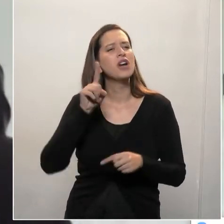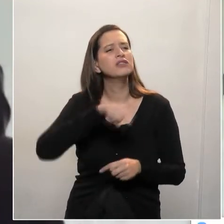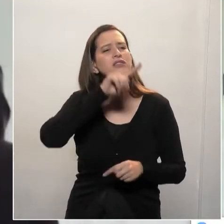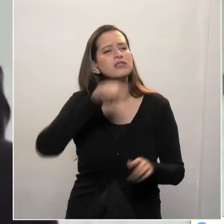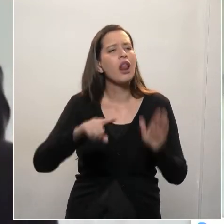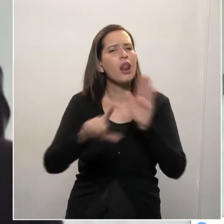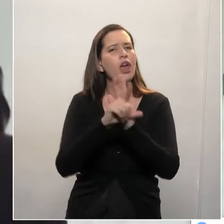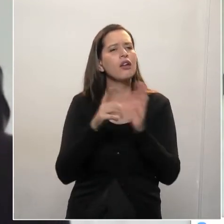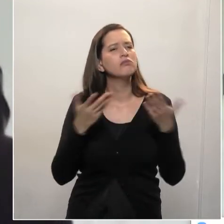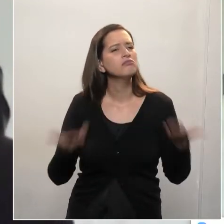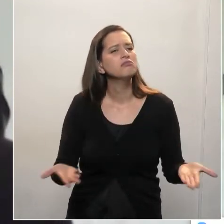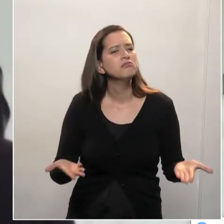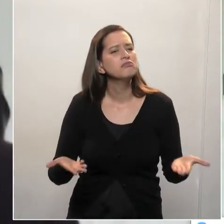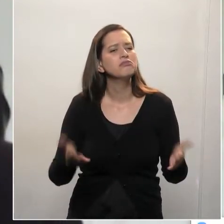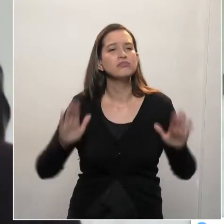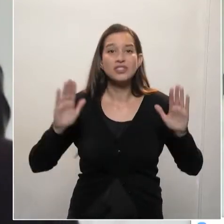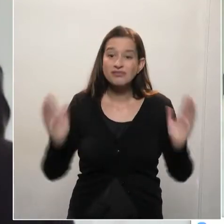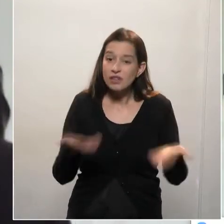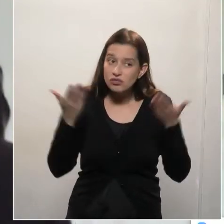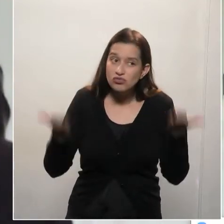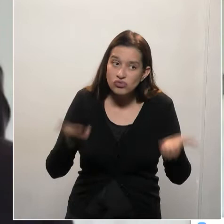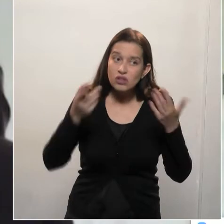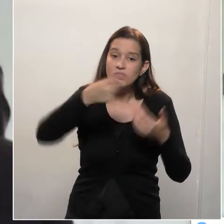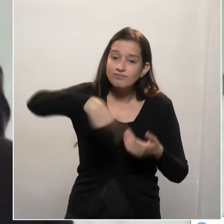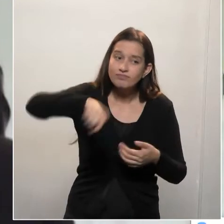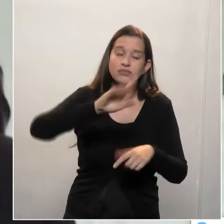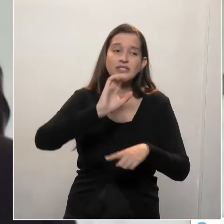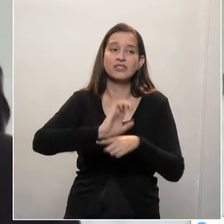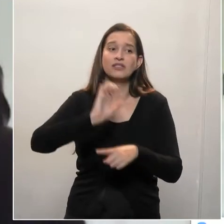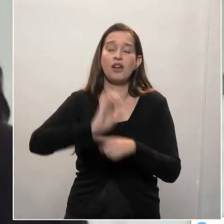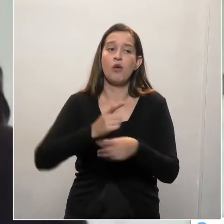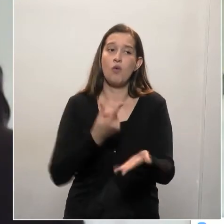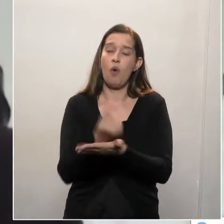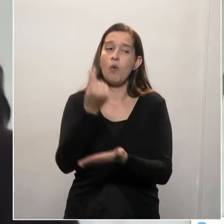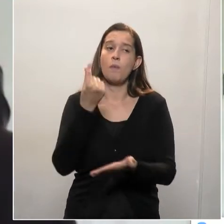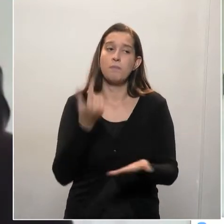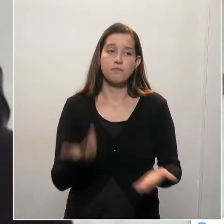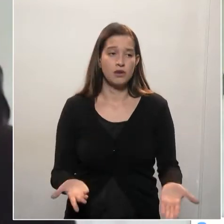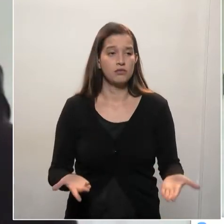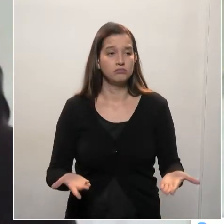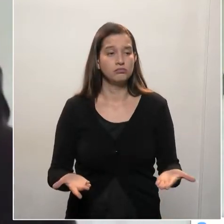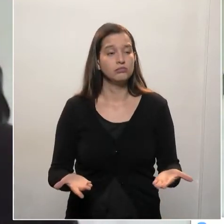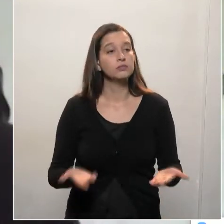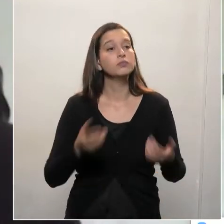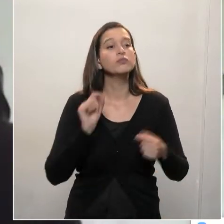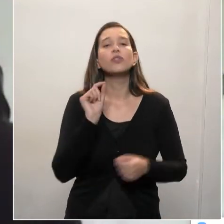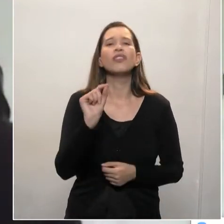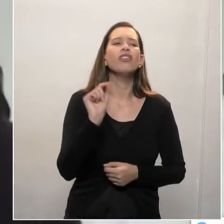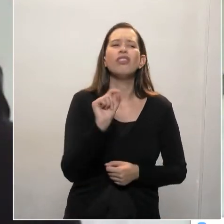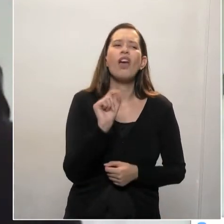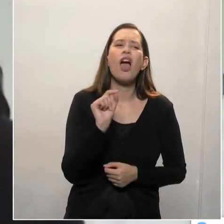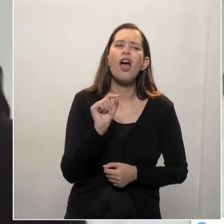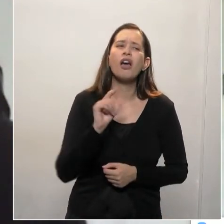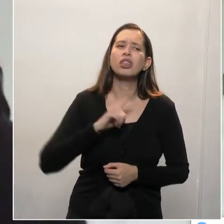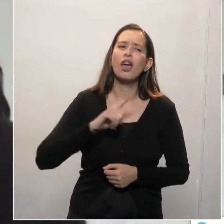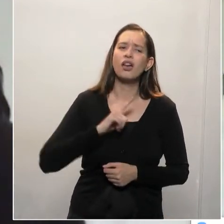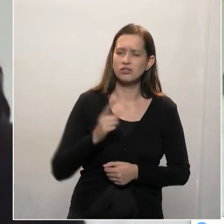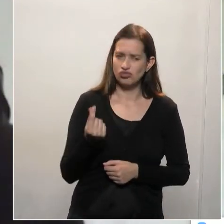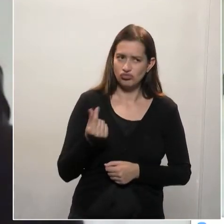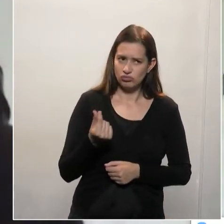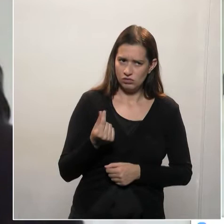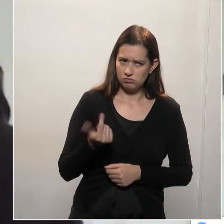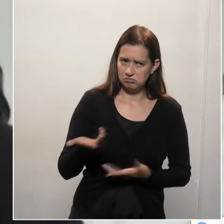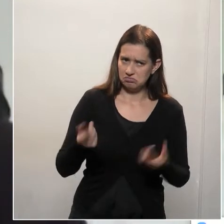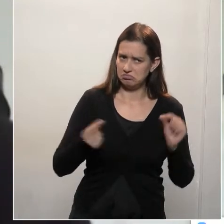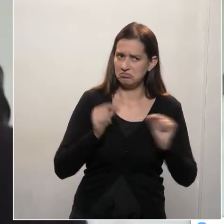incentivam o Estado a usar software livre? Quem vai ganhar com isso? Eu